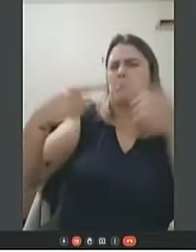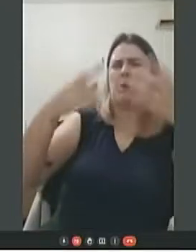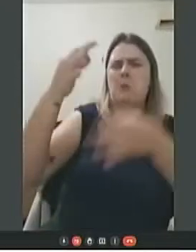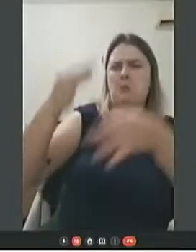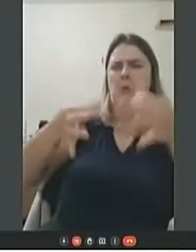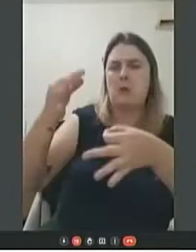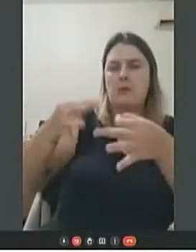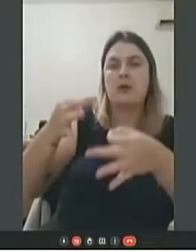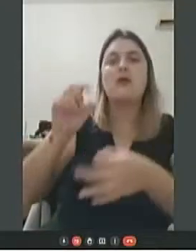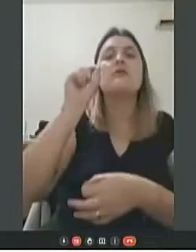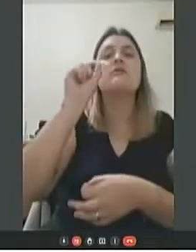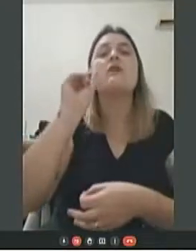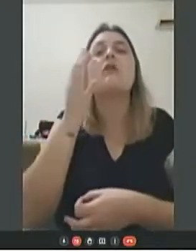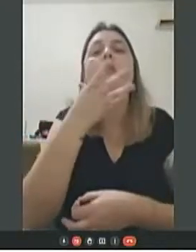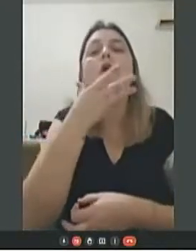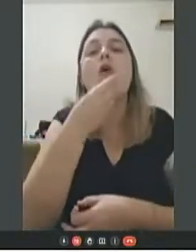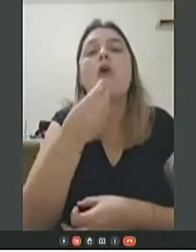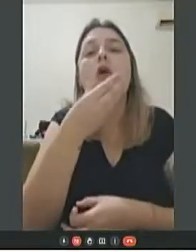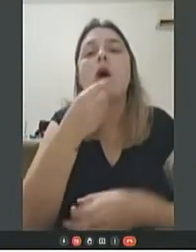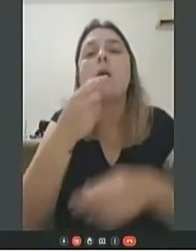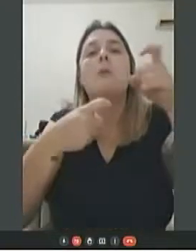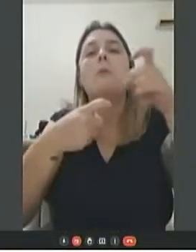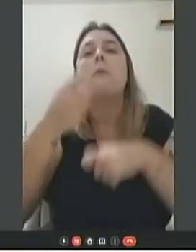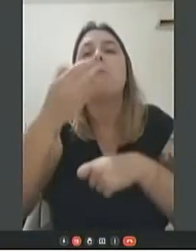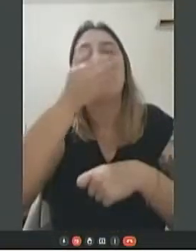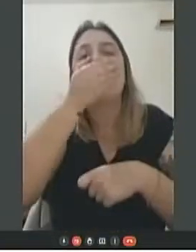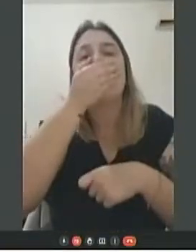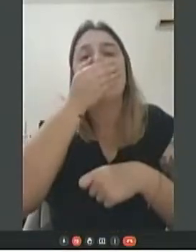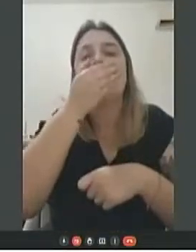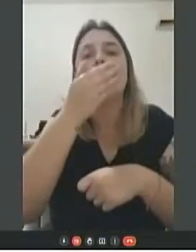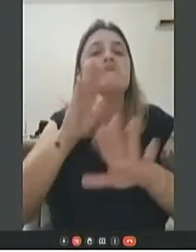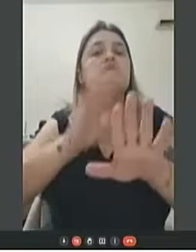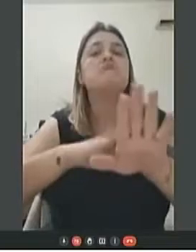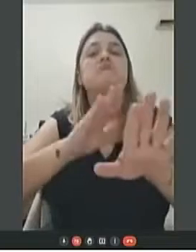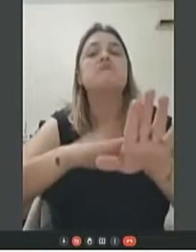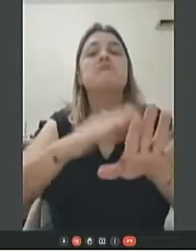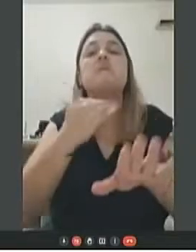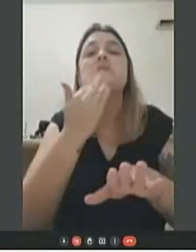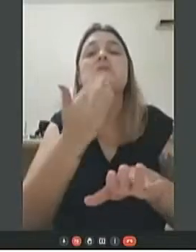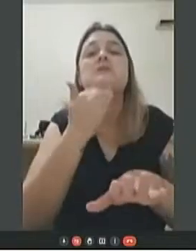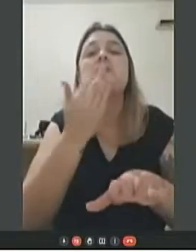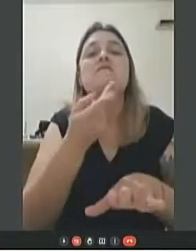estupradores seguiram no anonimato. Ninguém fala deles.